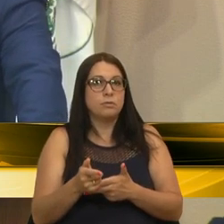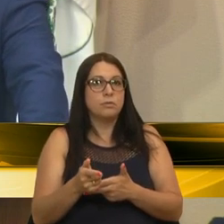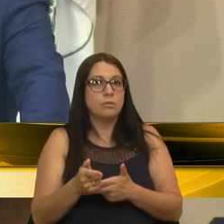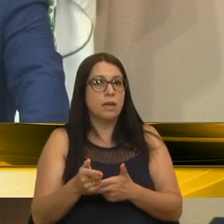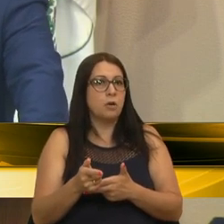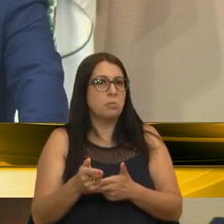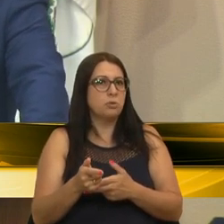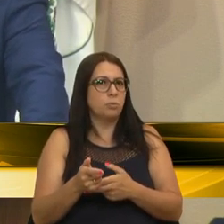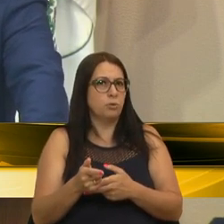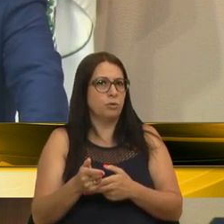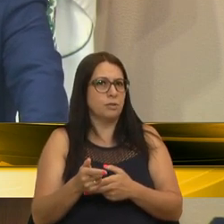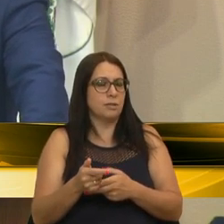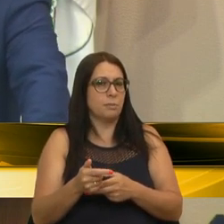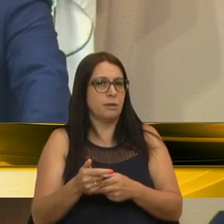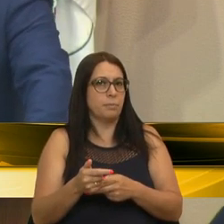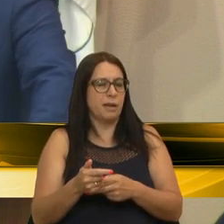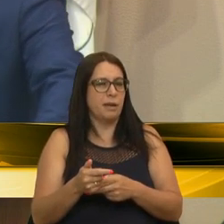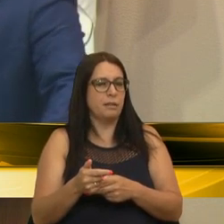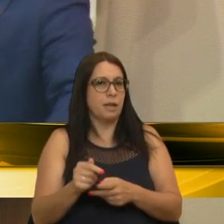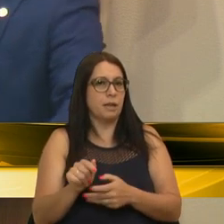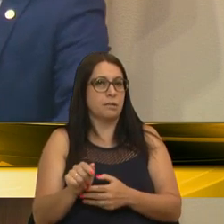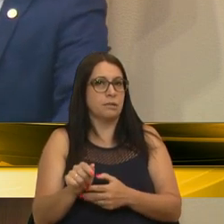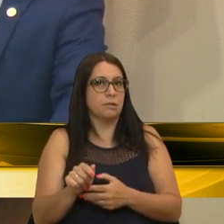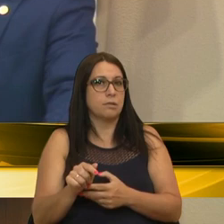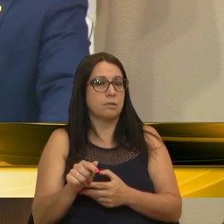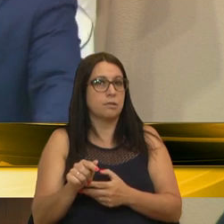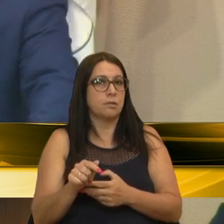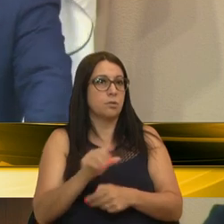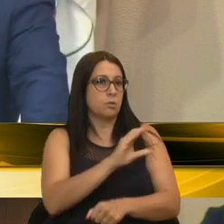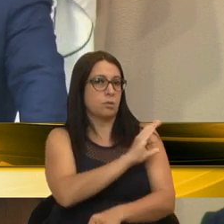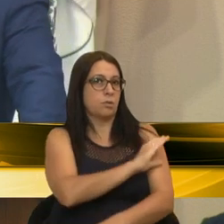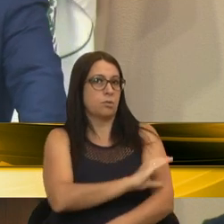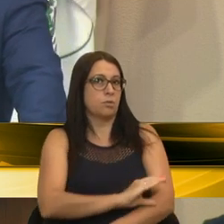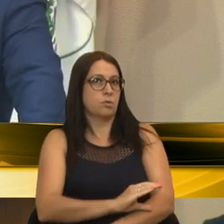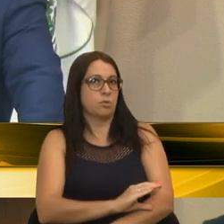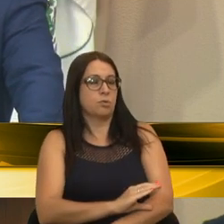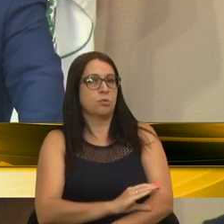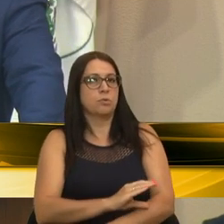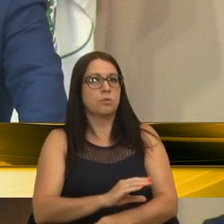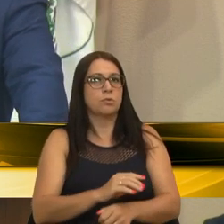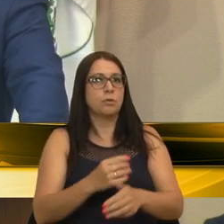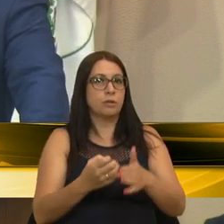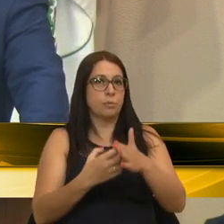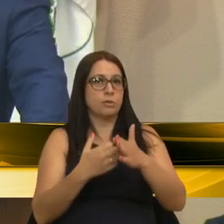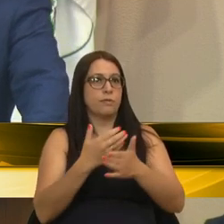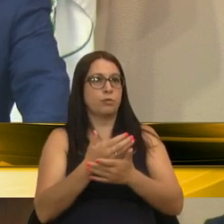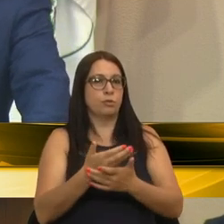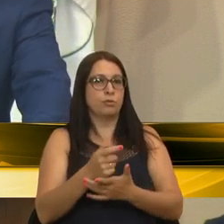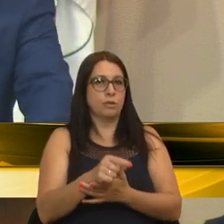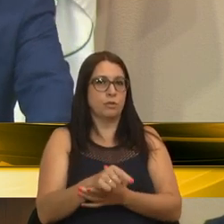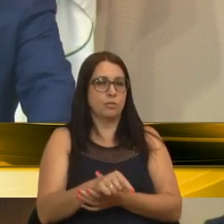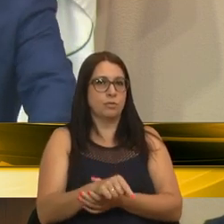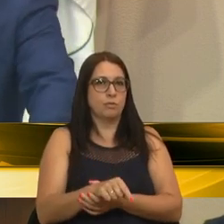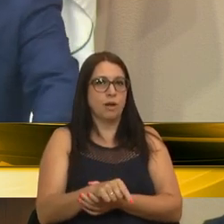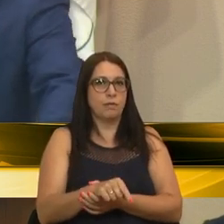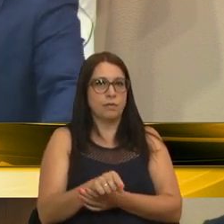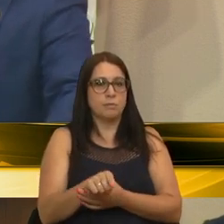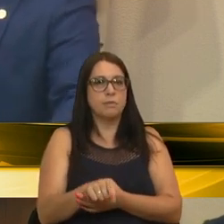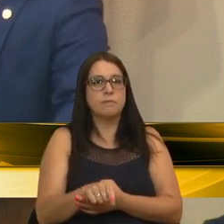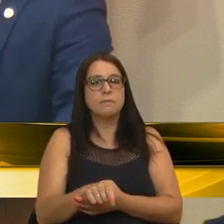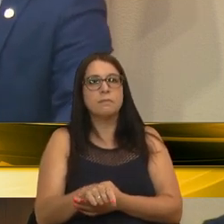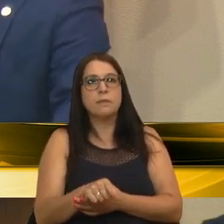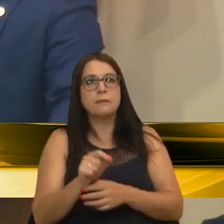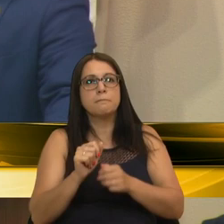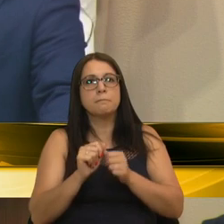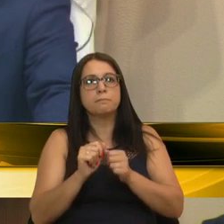ele auxilia na estrutura dessas empresas, nos cursos que essas empresas acabam fazendo para se qualificar e para sair dali fortalecidas no mercado.